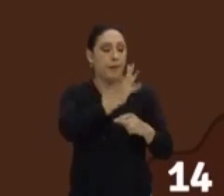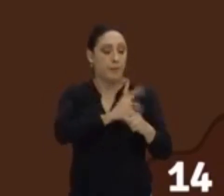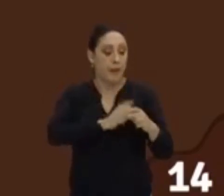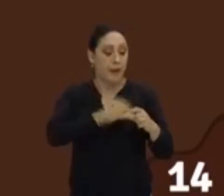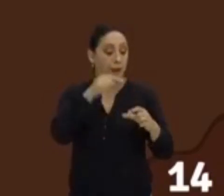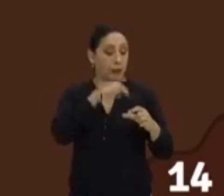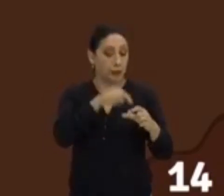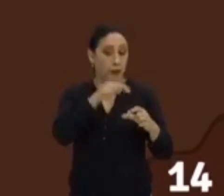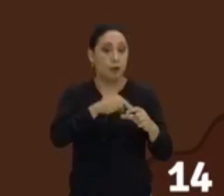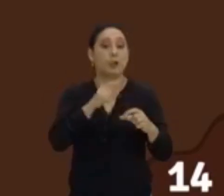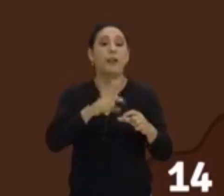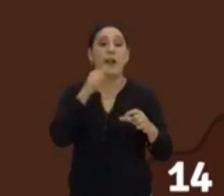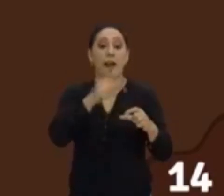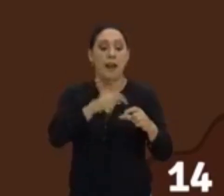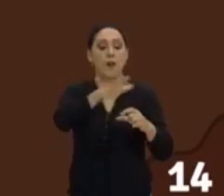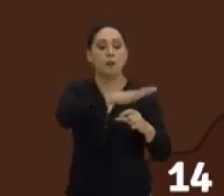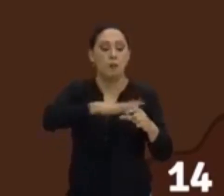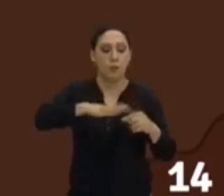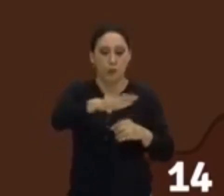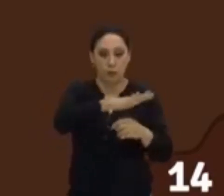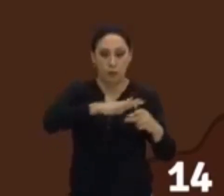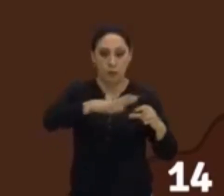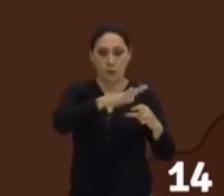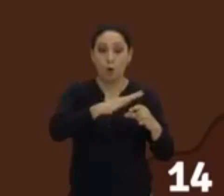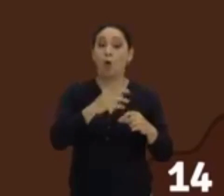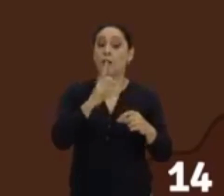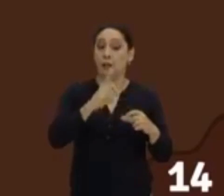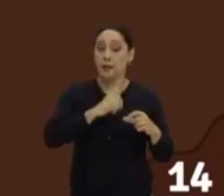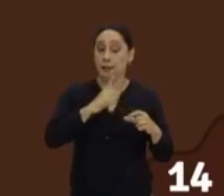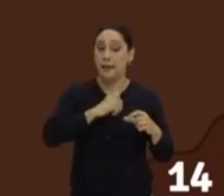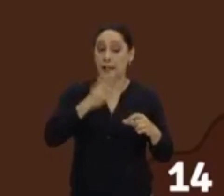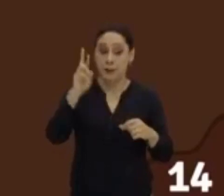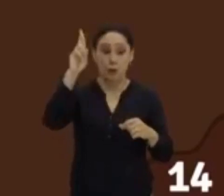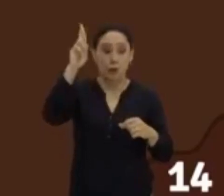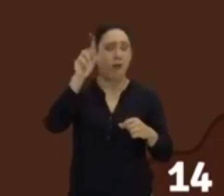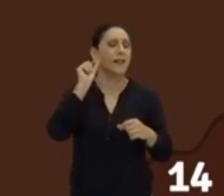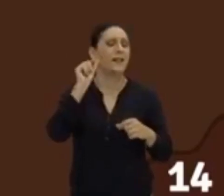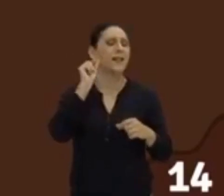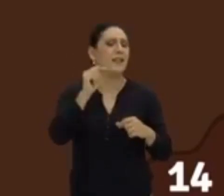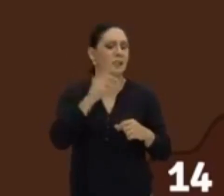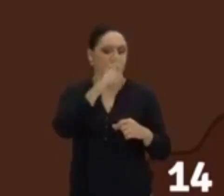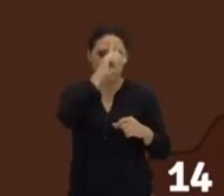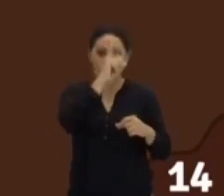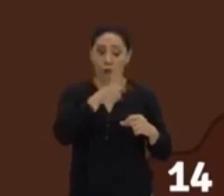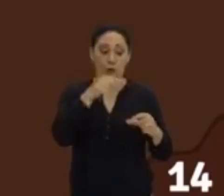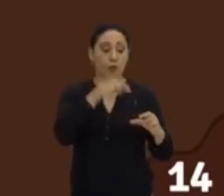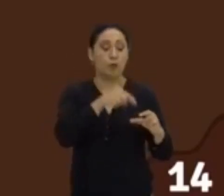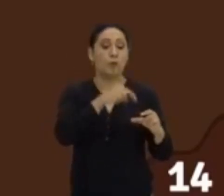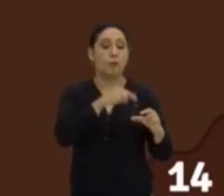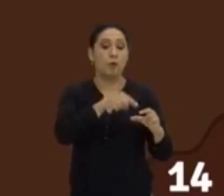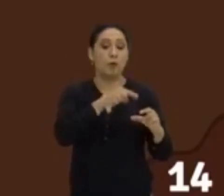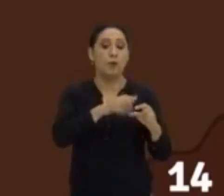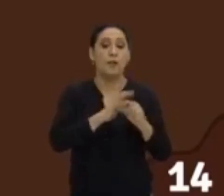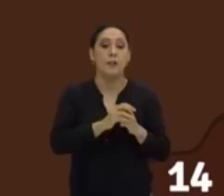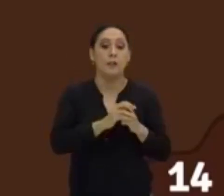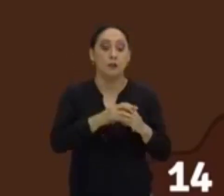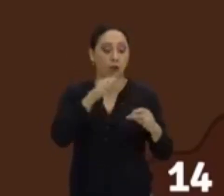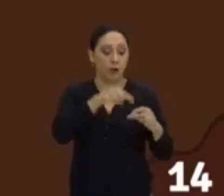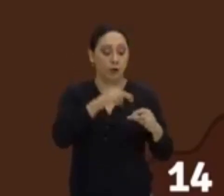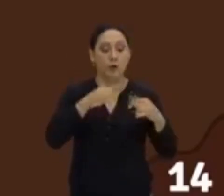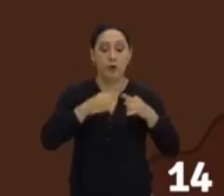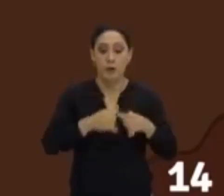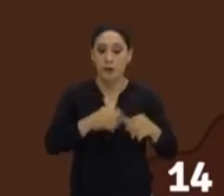Palestina já é um território que tem dono. E quem são os donos da Palestina? Os palestinos que estão